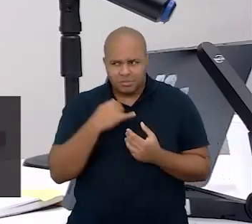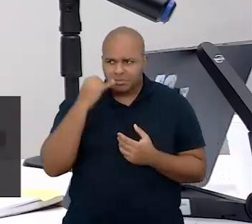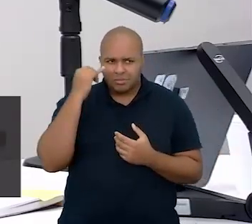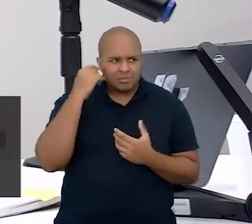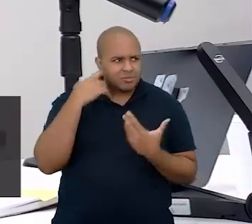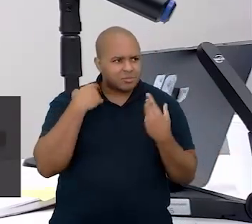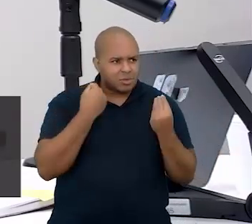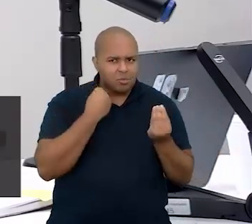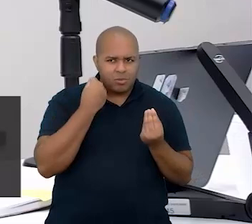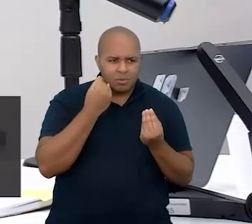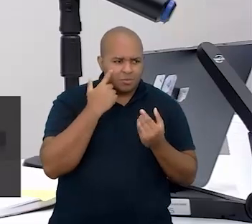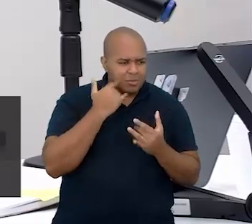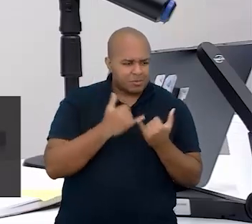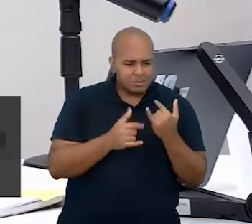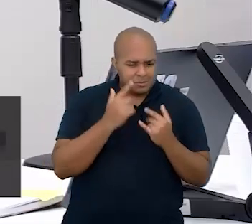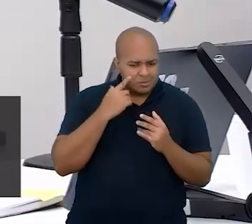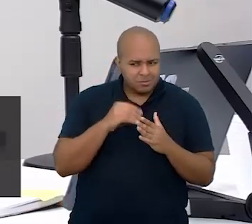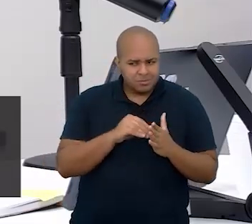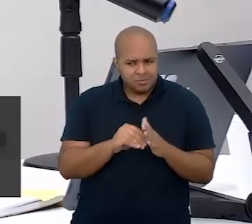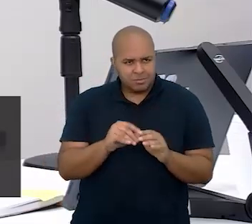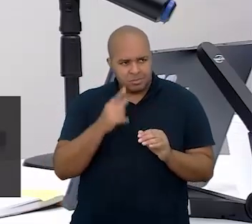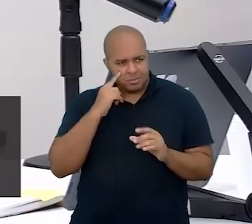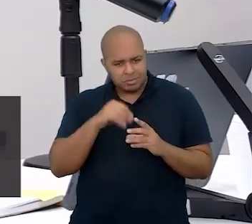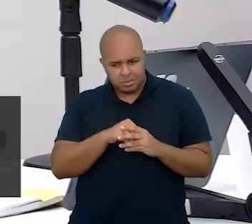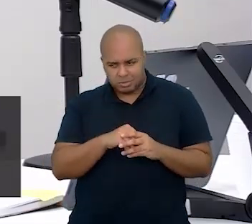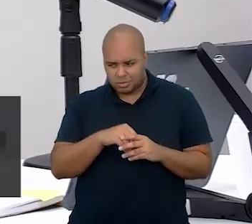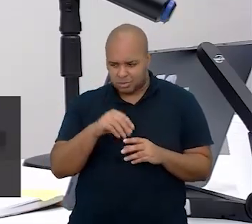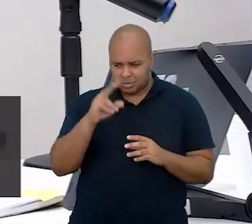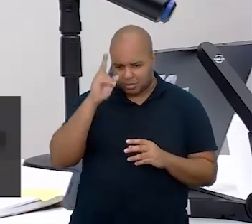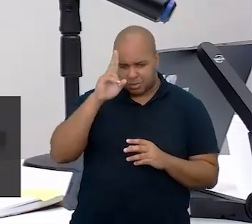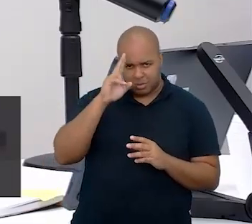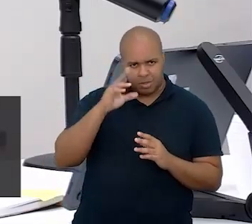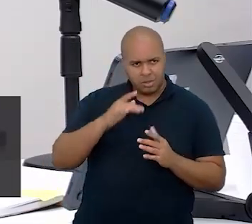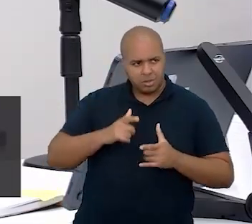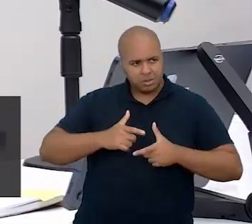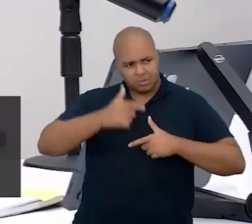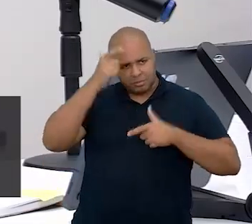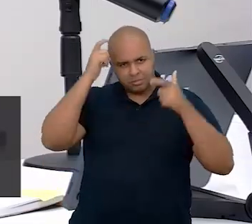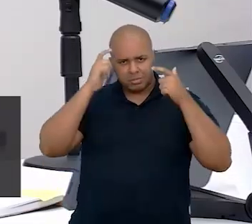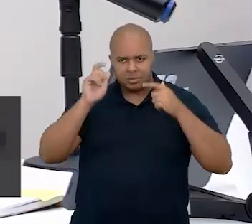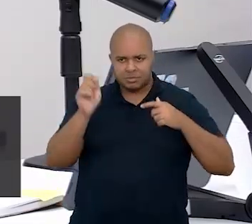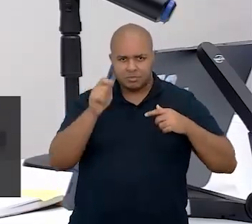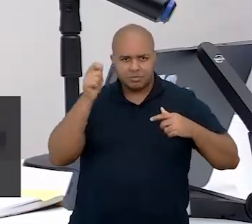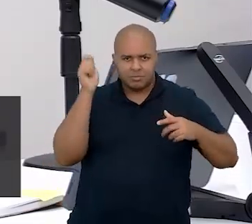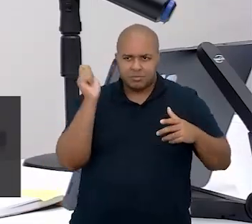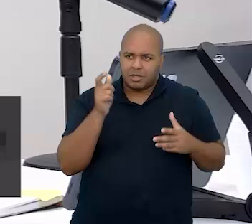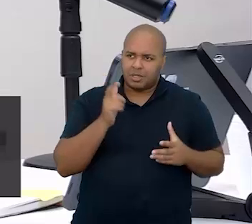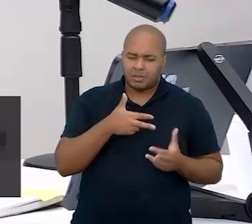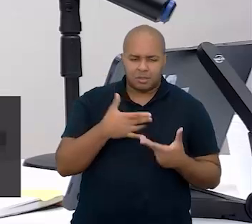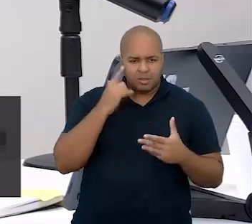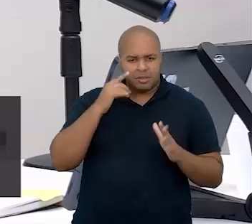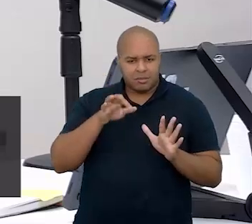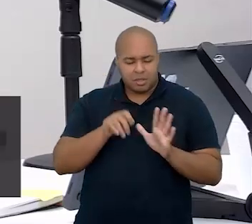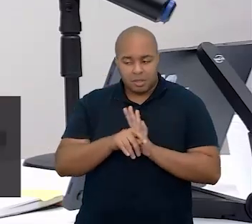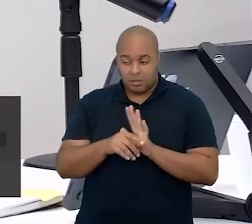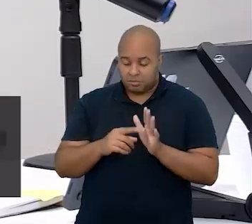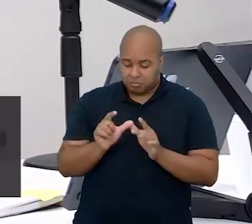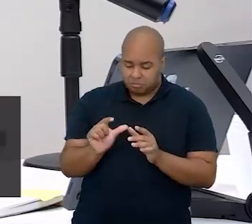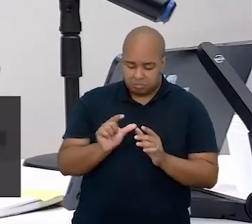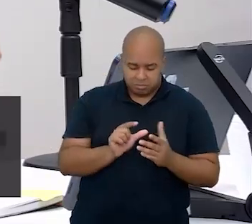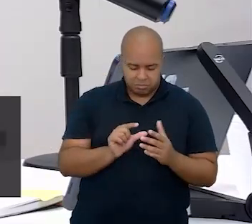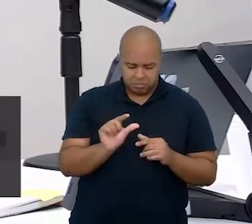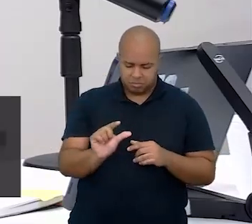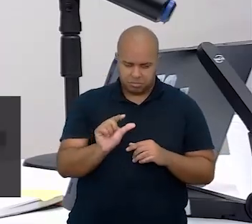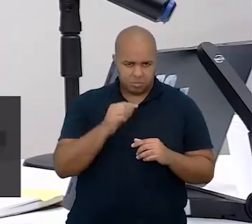Parecia-me ter sido transportada para o reino de histórias de príncipes e fadas. Peguei a pequena pastilha, cor de